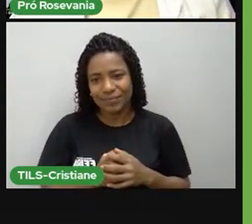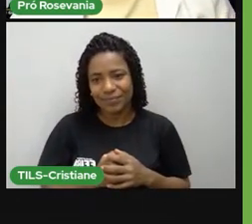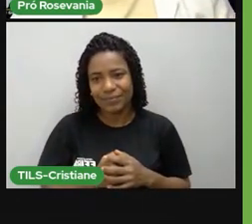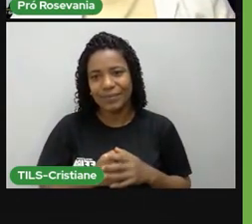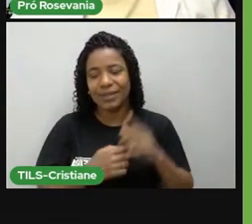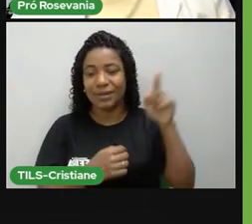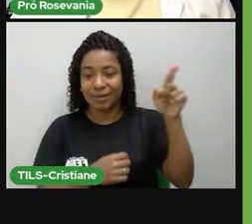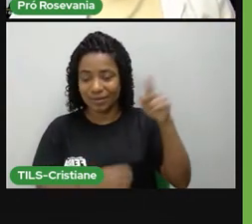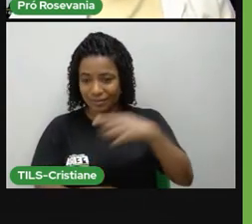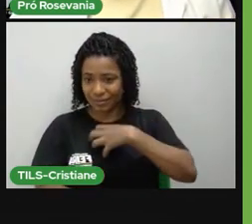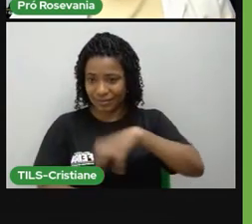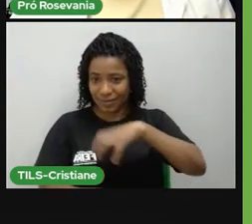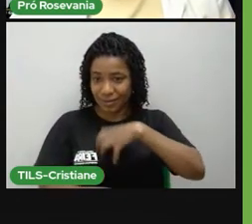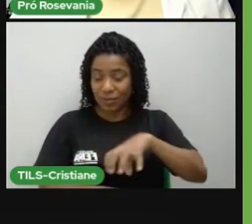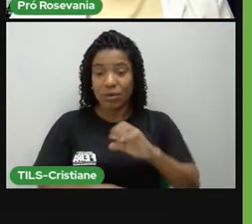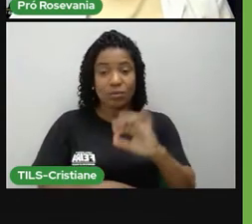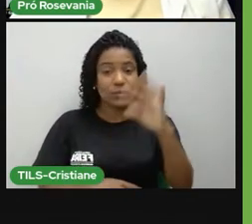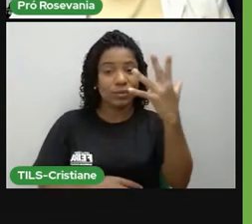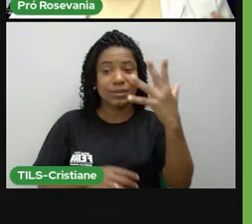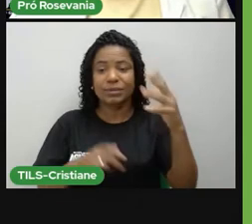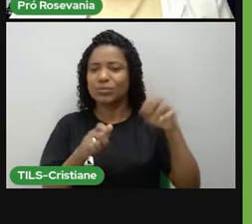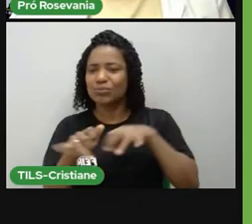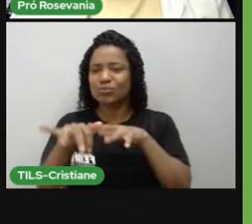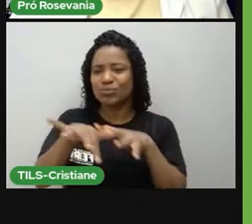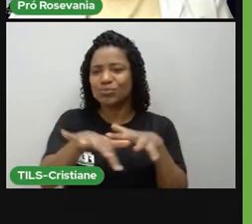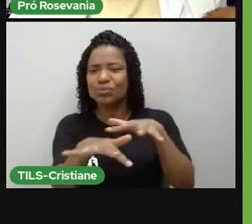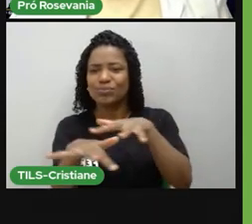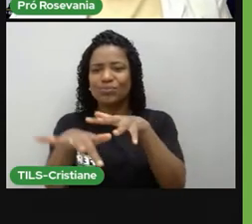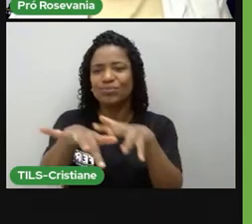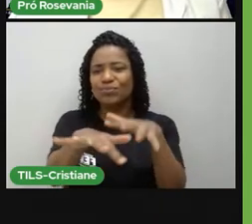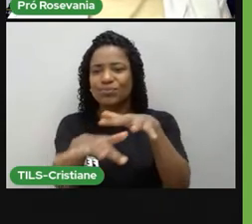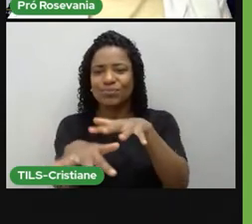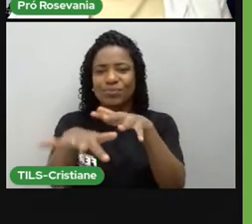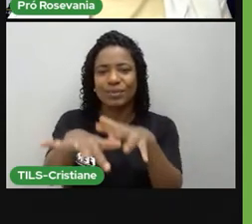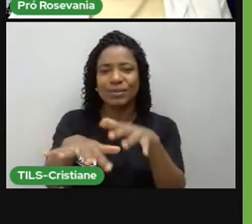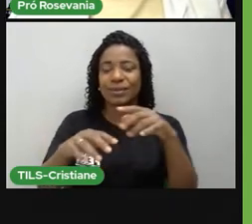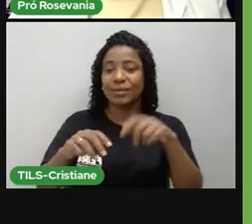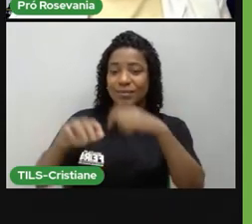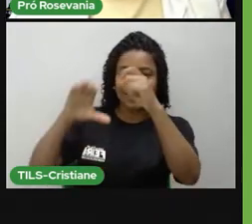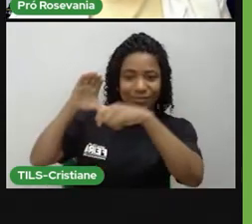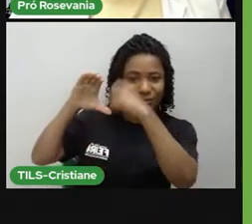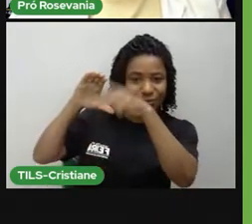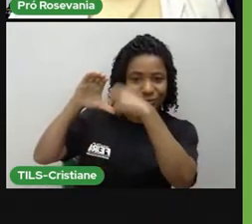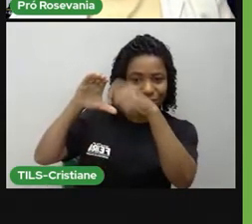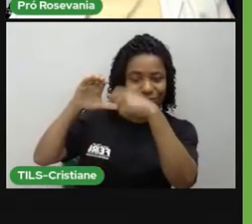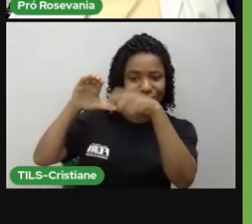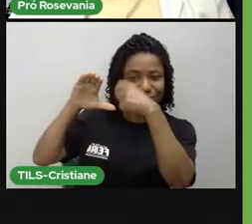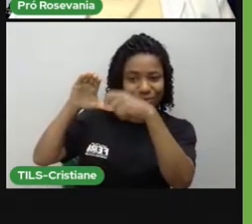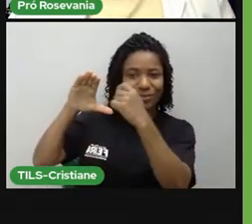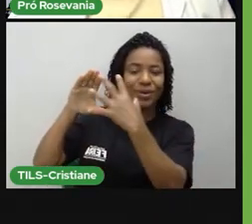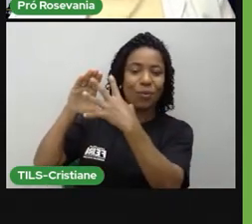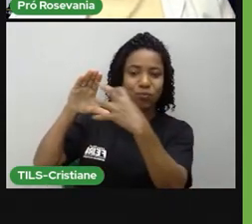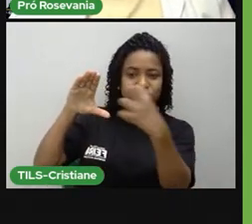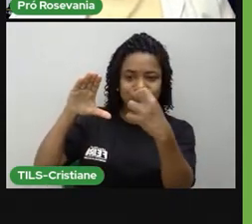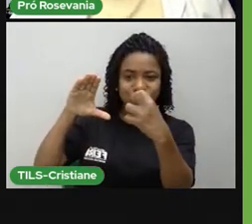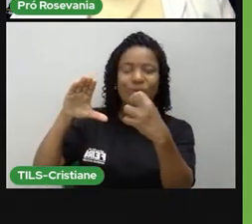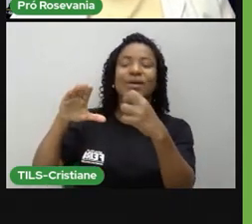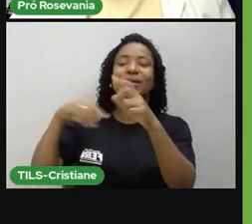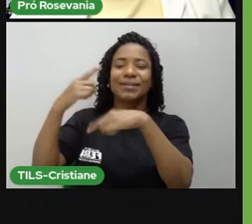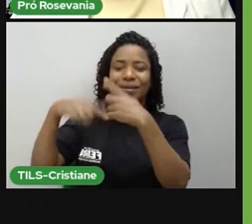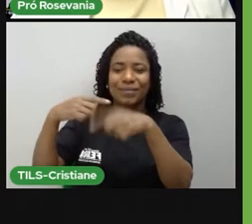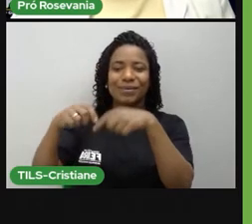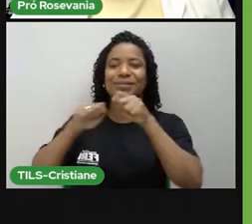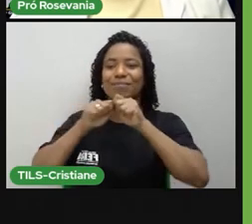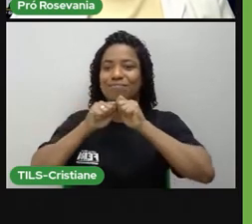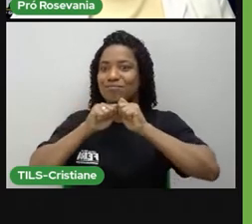celeiro, né, desses eventos, e são eventos, às vezes, né, que são filmados para ser levados para o mundo, né, os